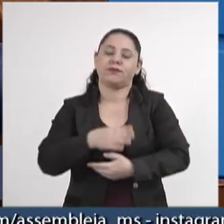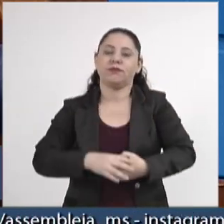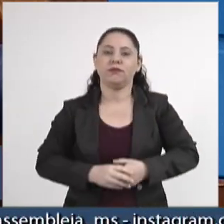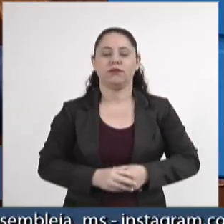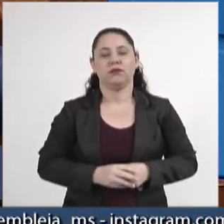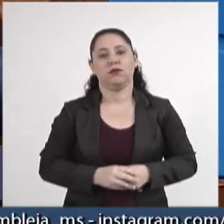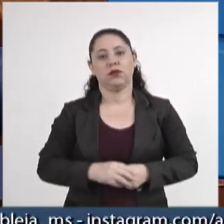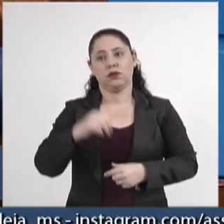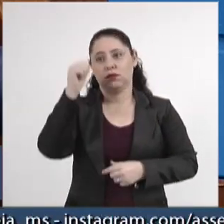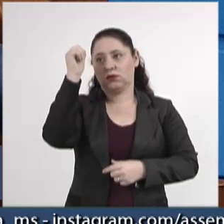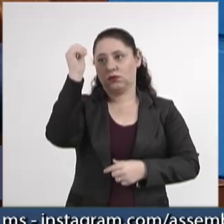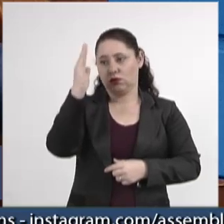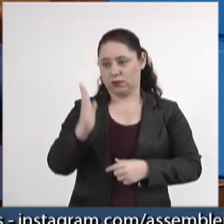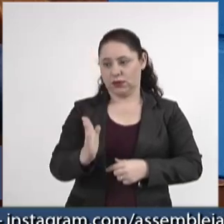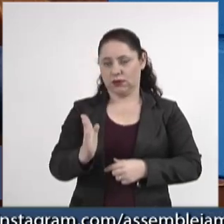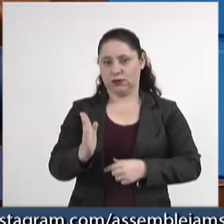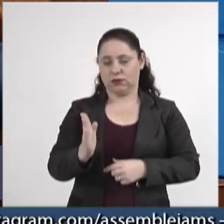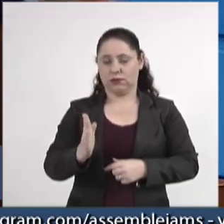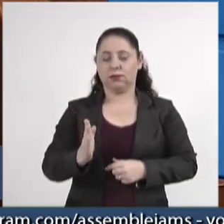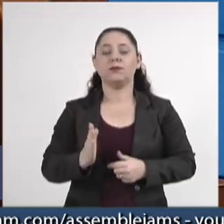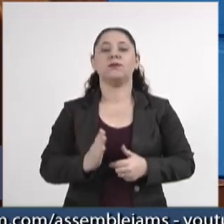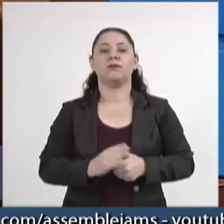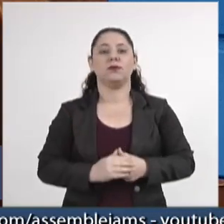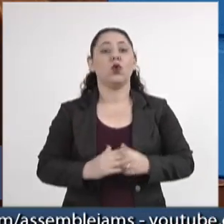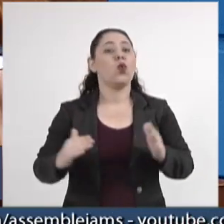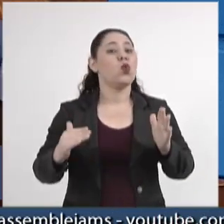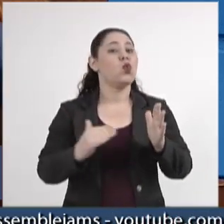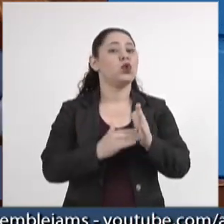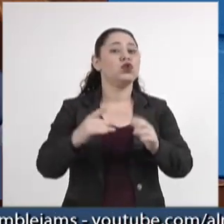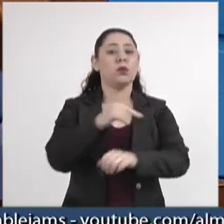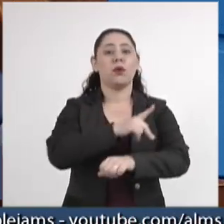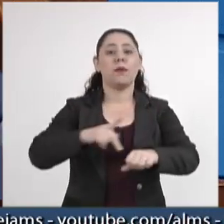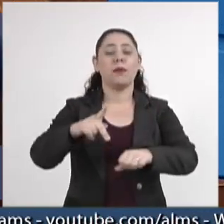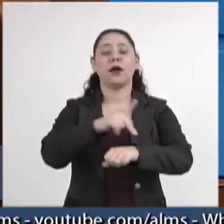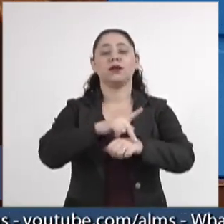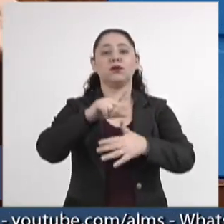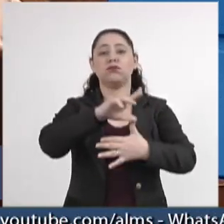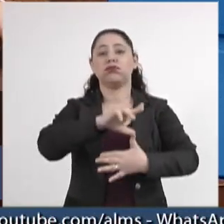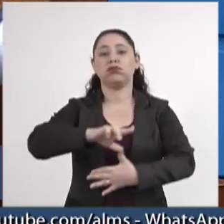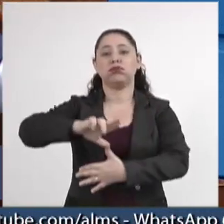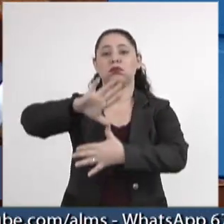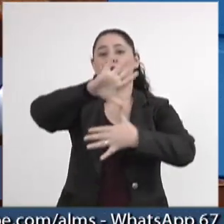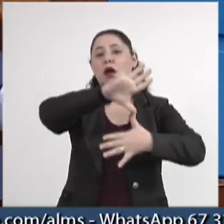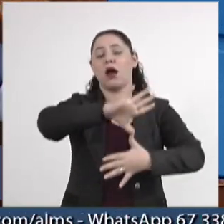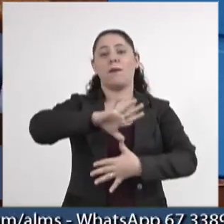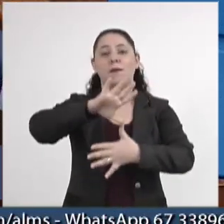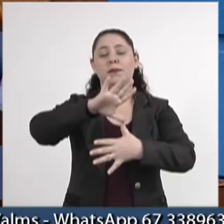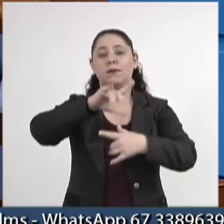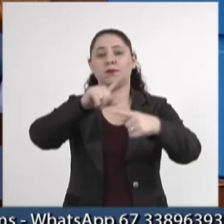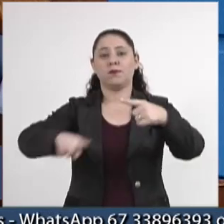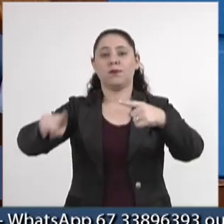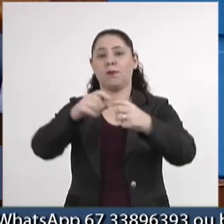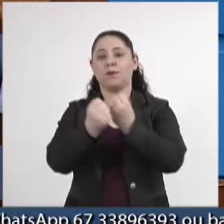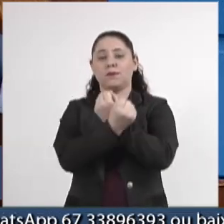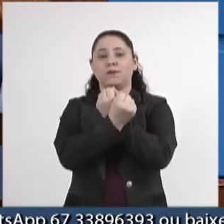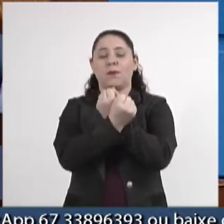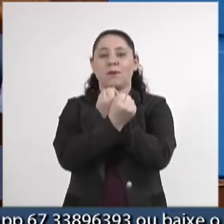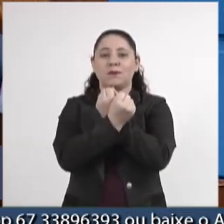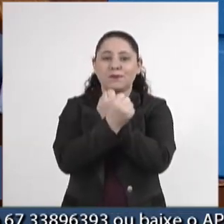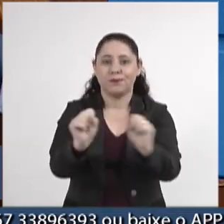O Brasil foi o último país das Américas a abolir a escravidão.